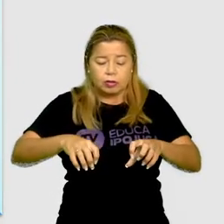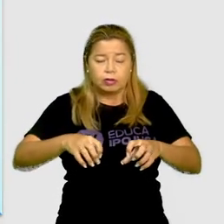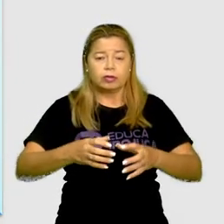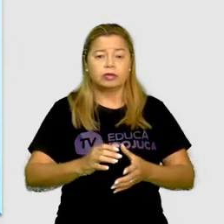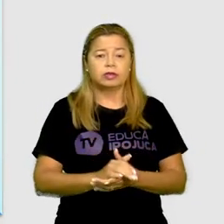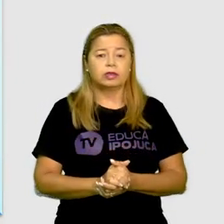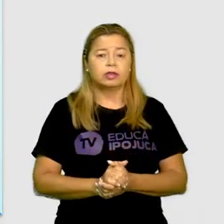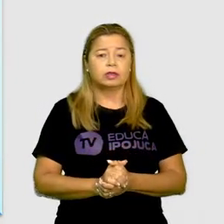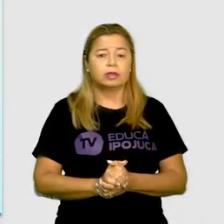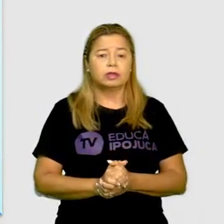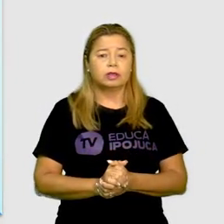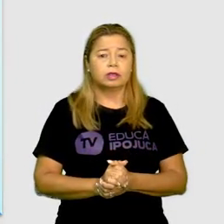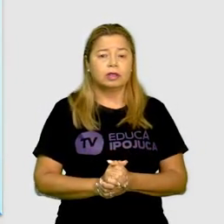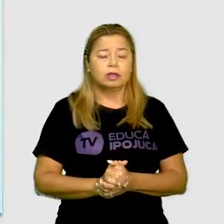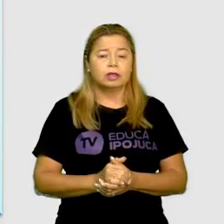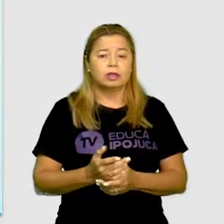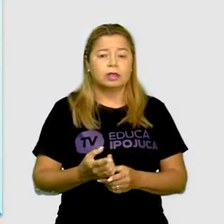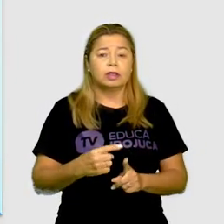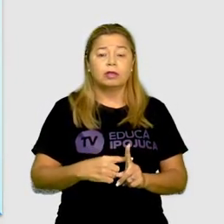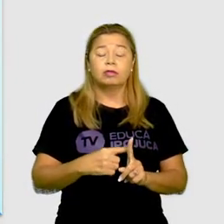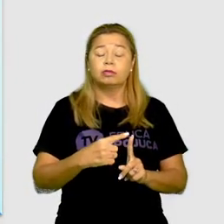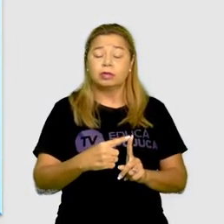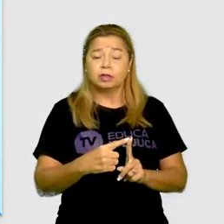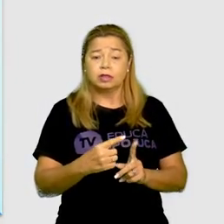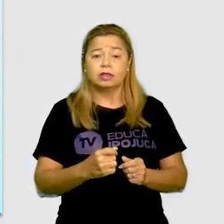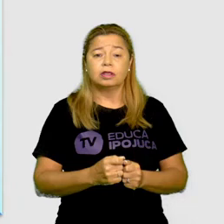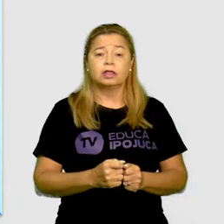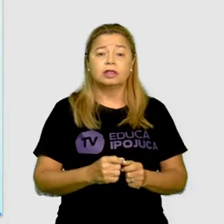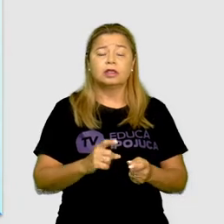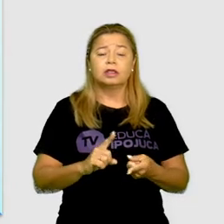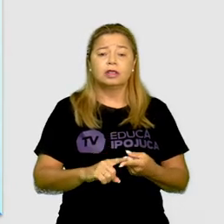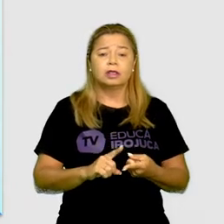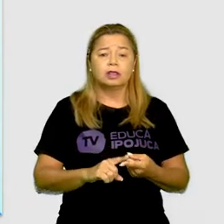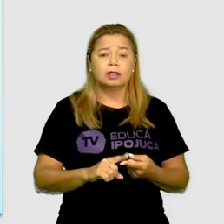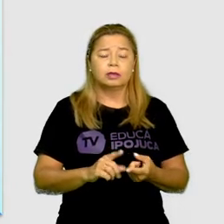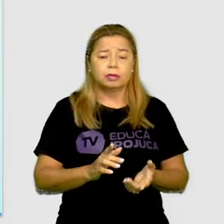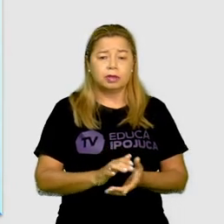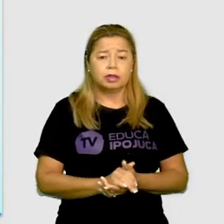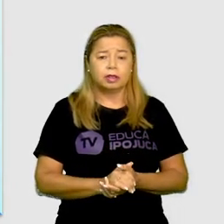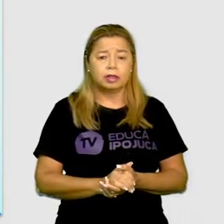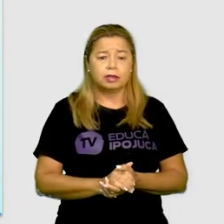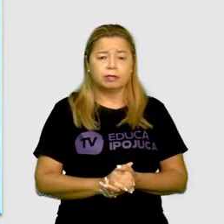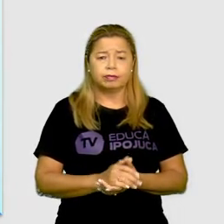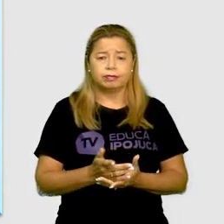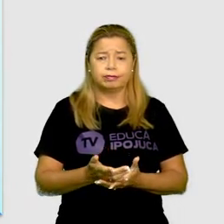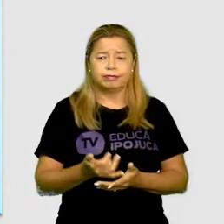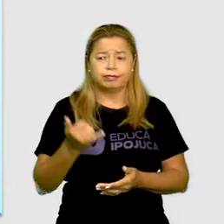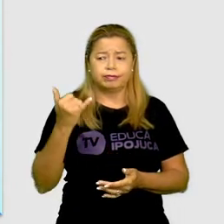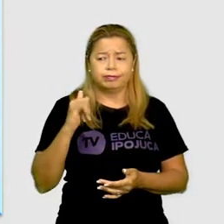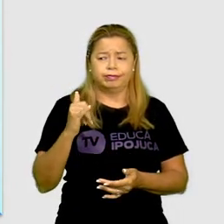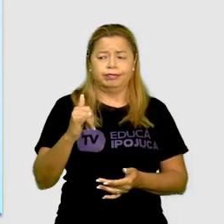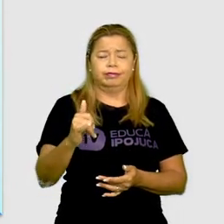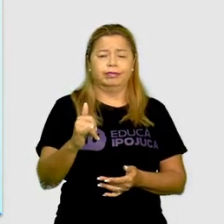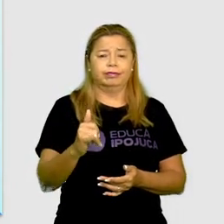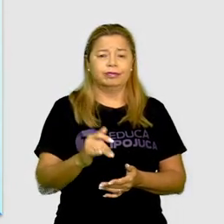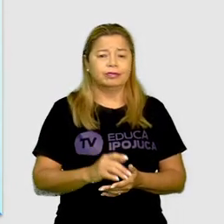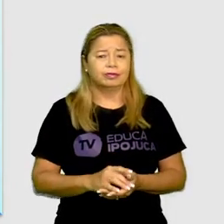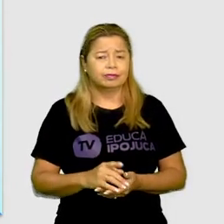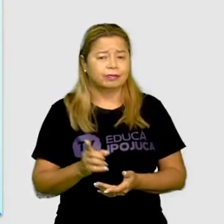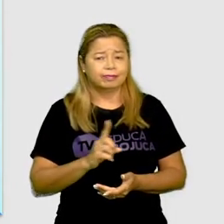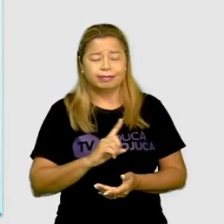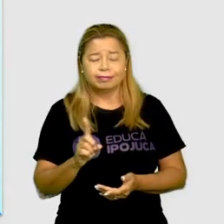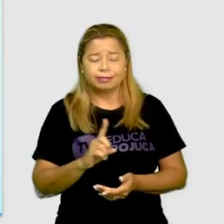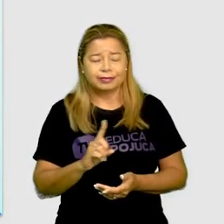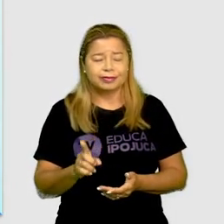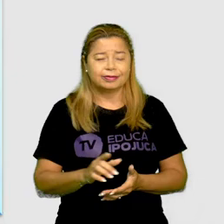Isso é uma unidade de medida, mas que não tem nada a ver com a energia que o ovo dá para a gente. Tá certo?